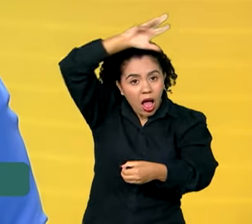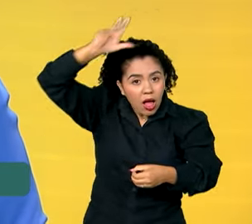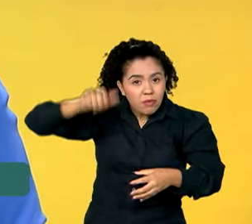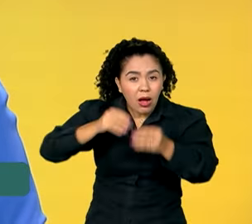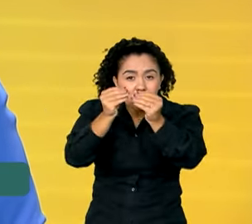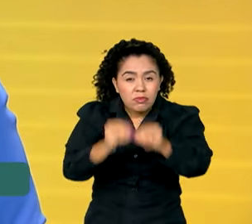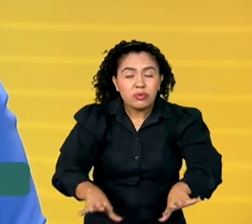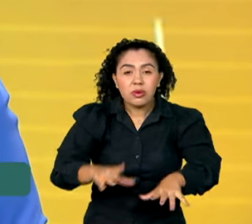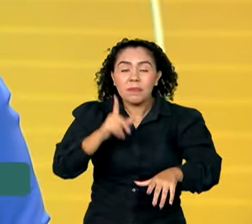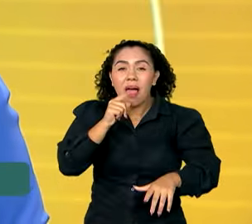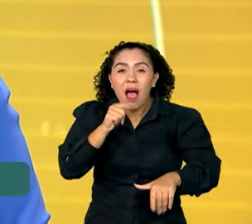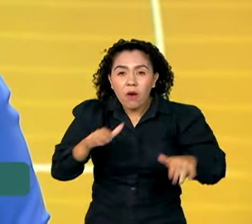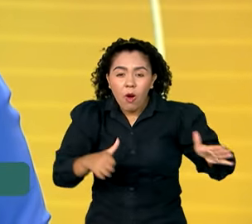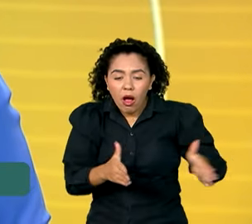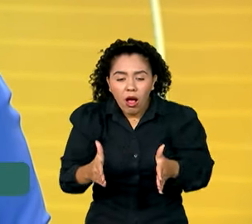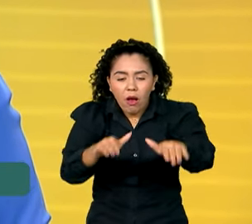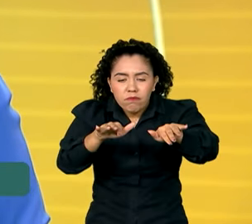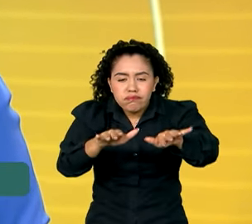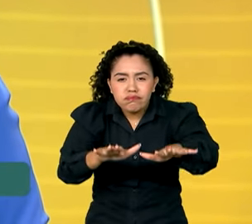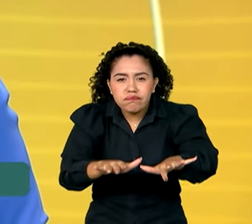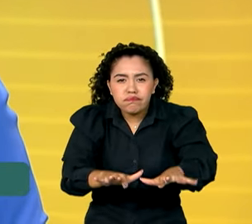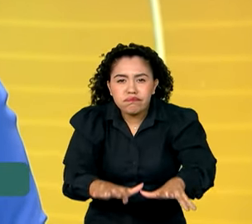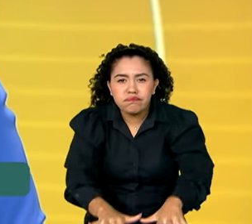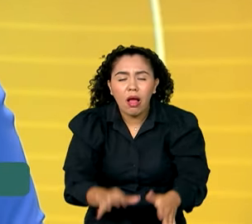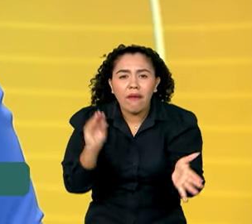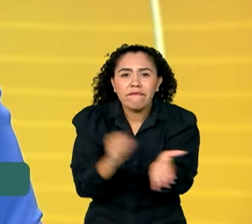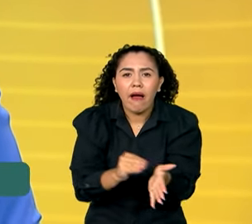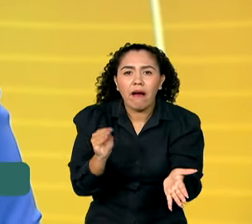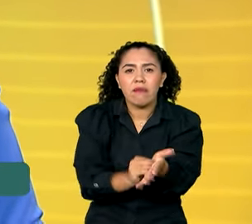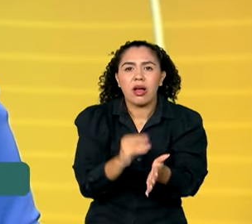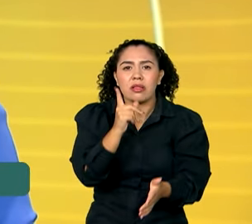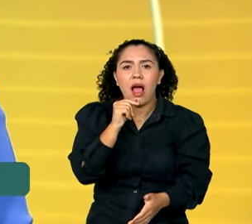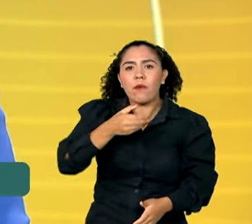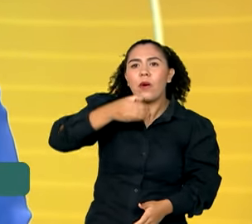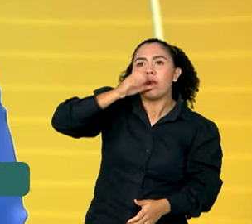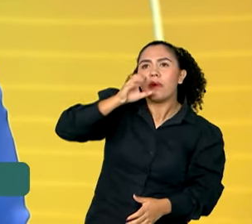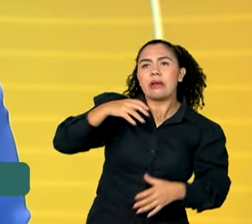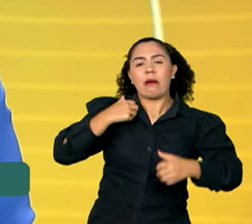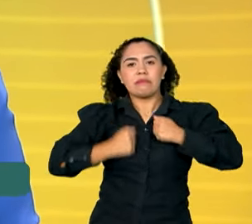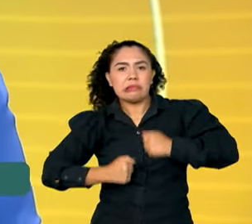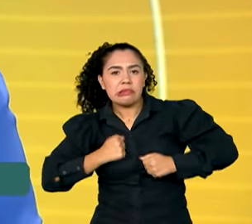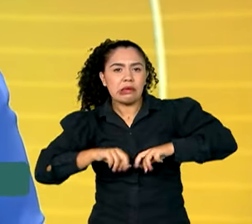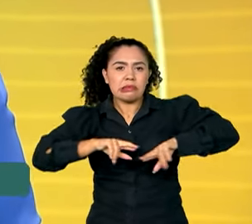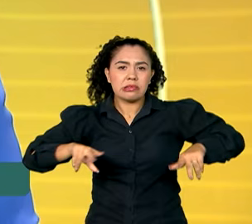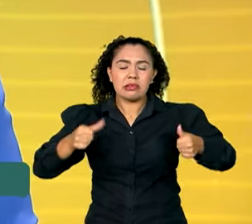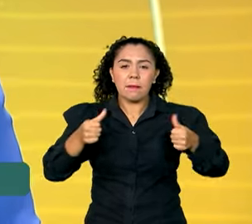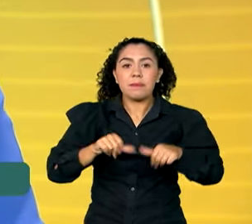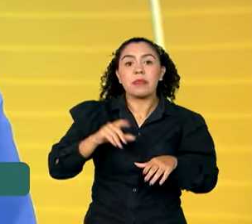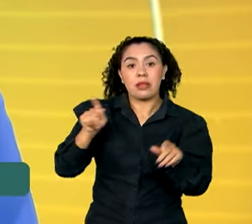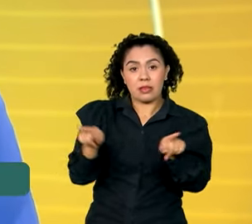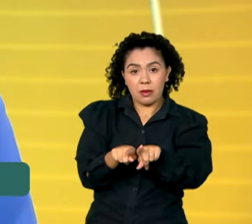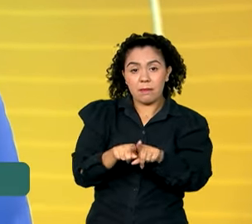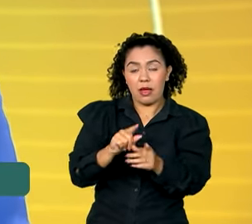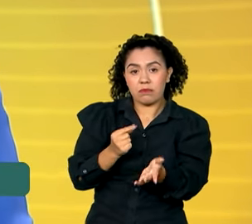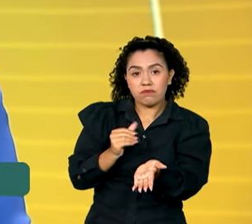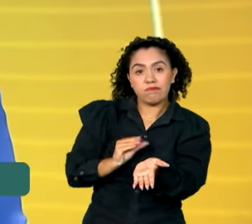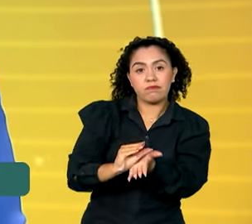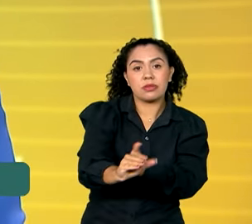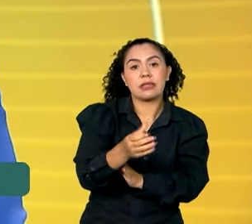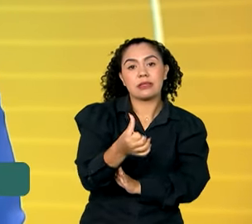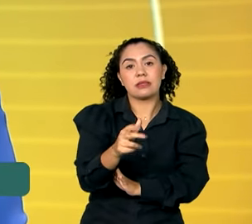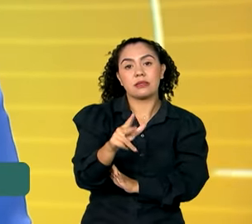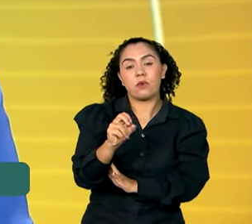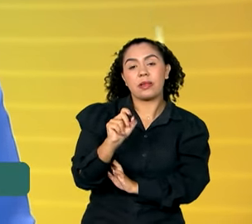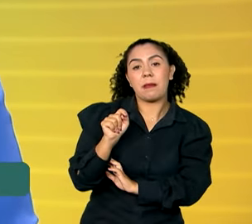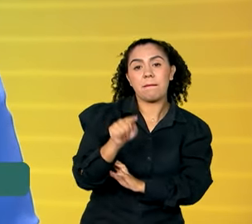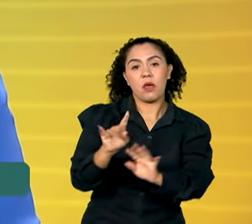baixa do nível dos rios e à escassez de água própria para o consumo. O benefício adiantado será pago para mais de 650 mil